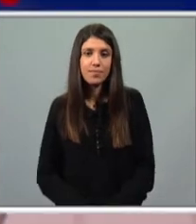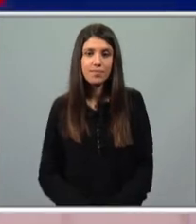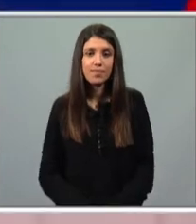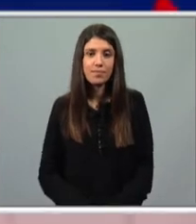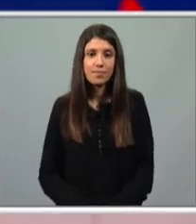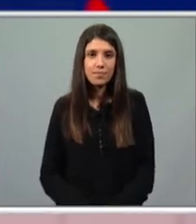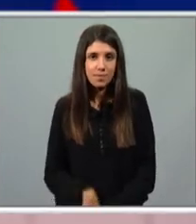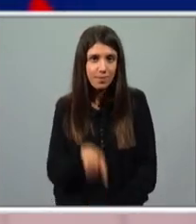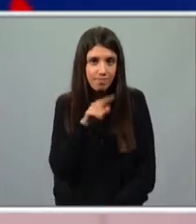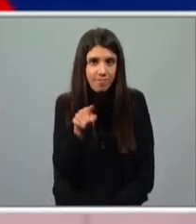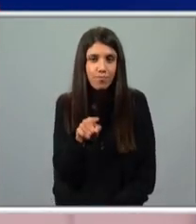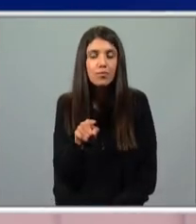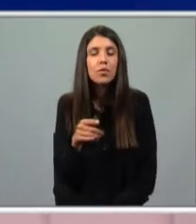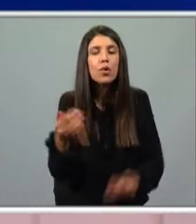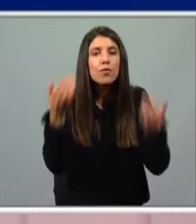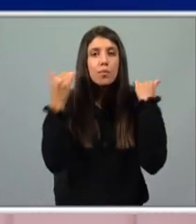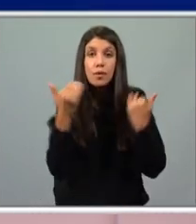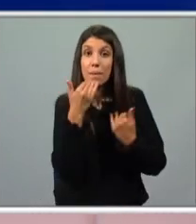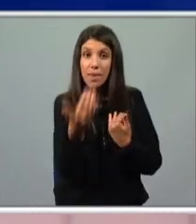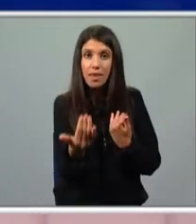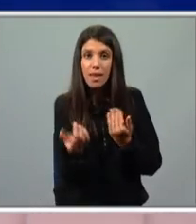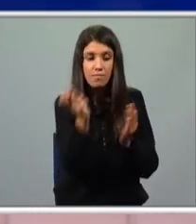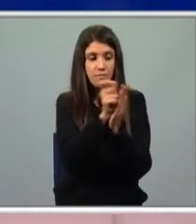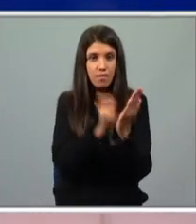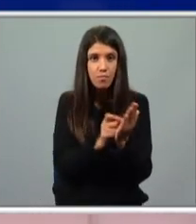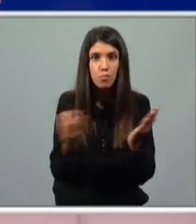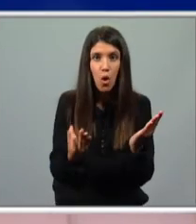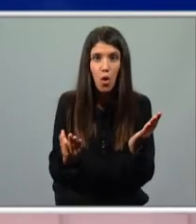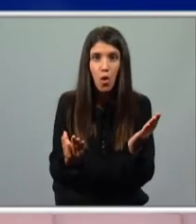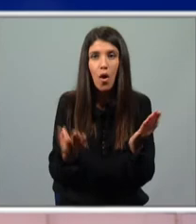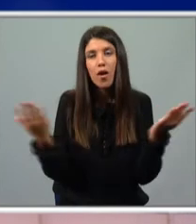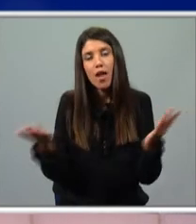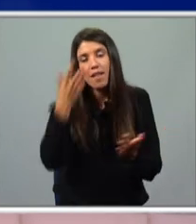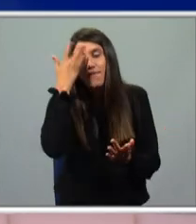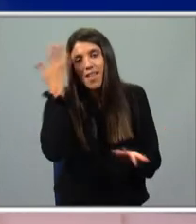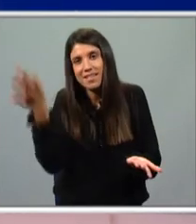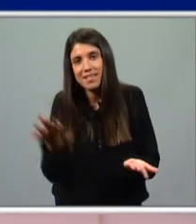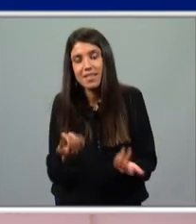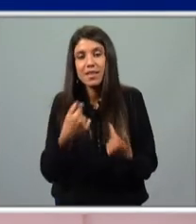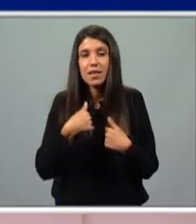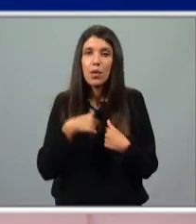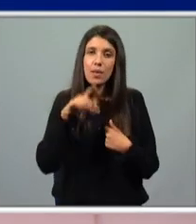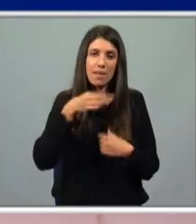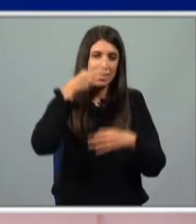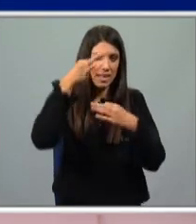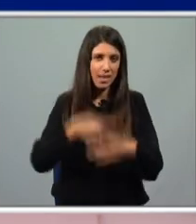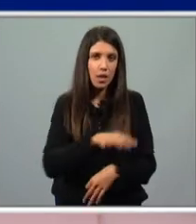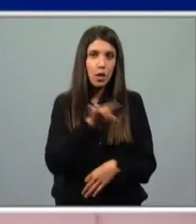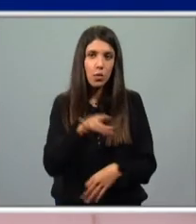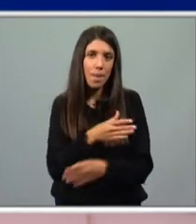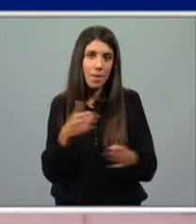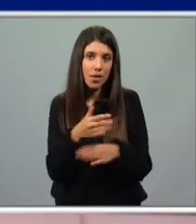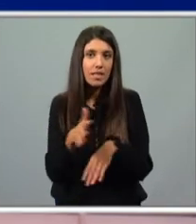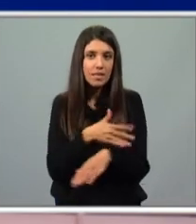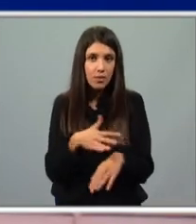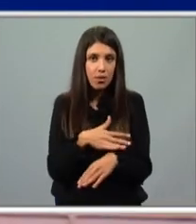Então, conseguiste tirar as informações que te pedi? Começa a ser mais fácil e depois, eu também estou convencida que, na maior parte dos casos,